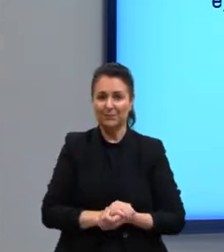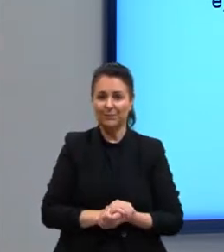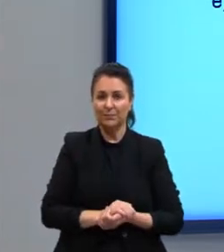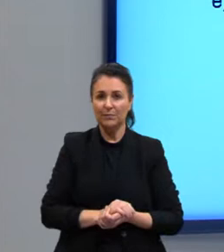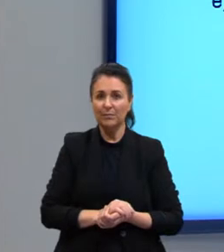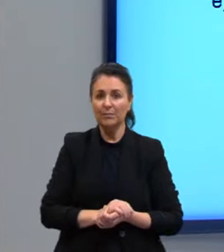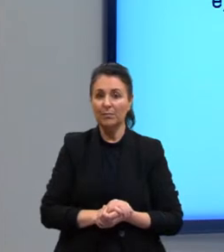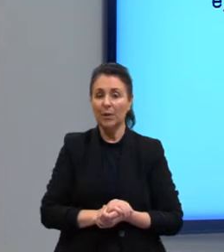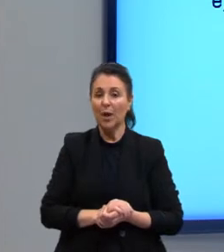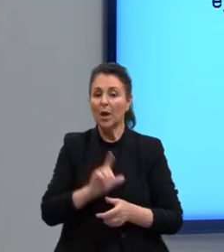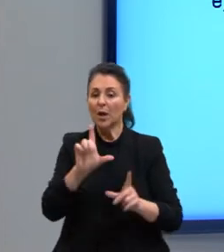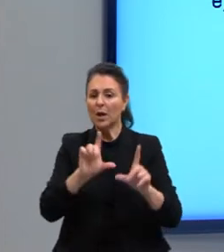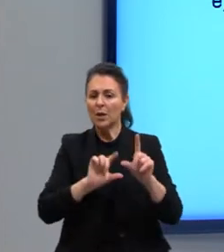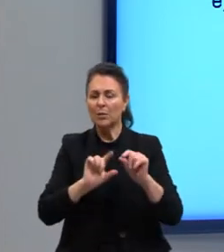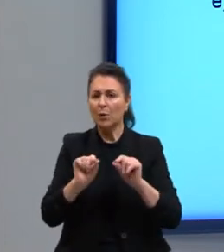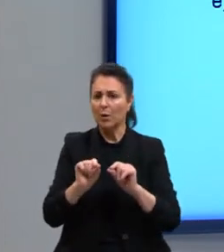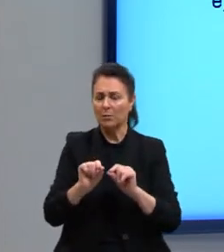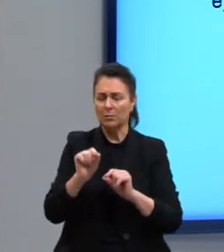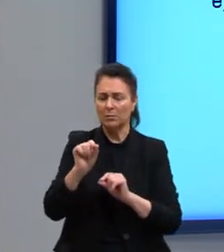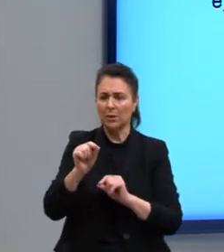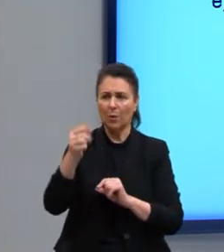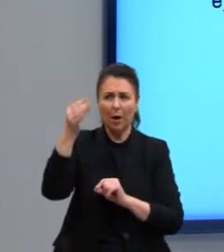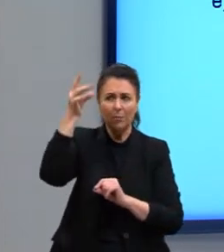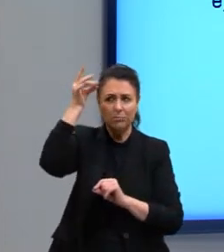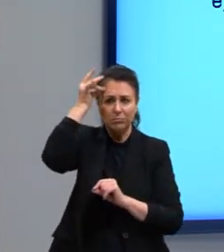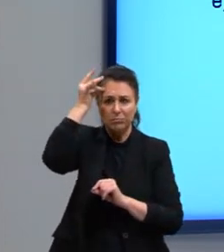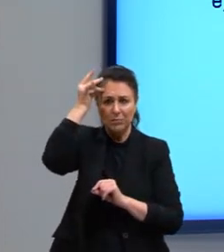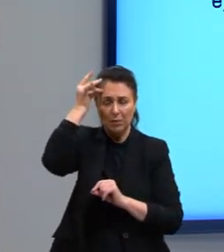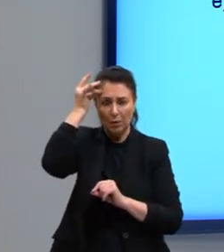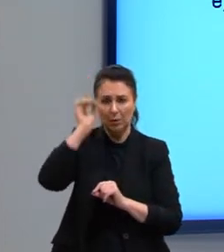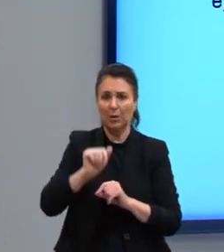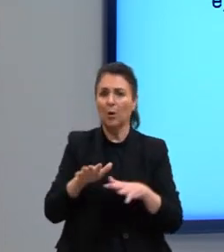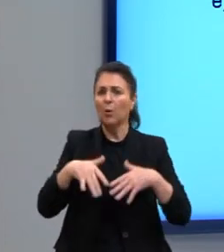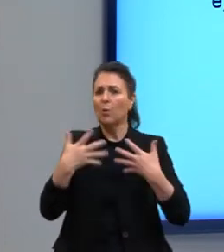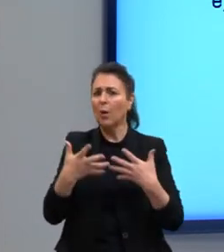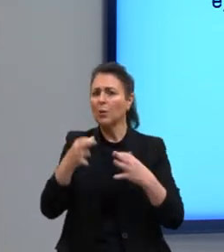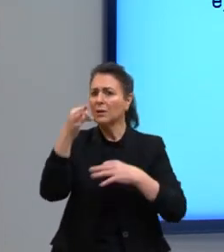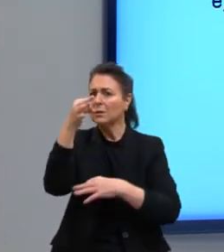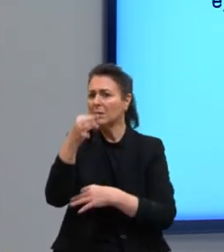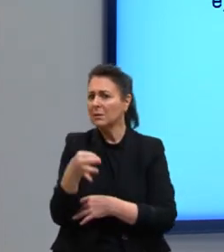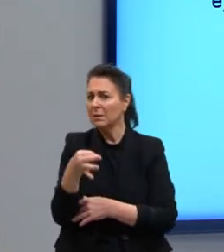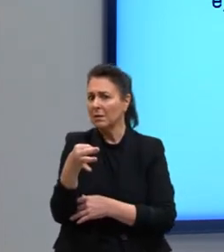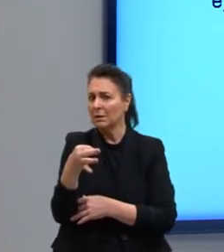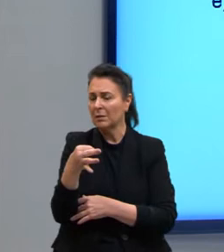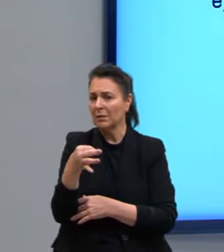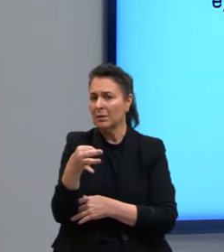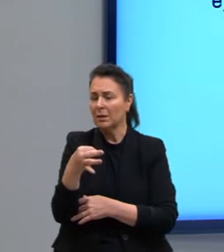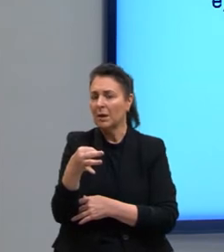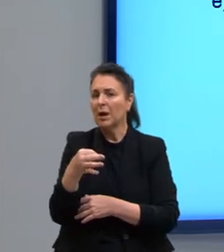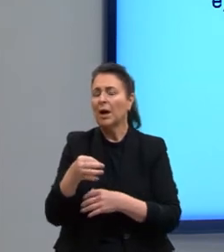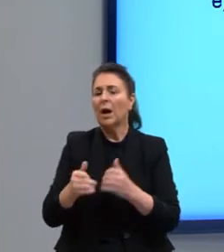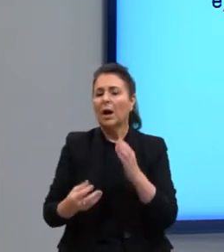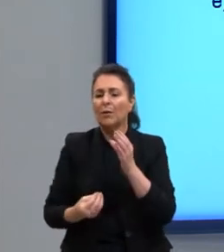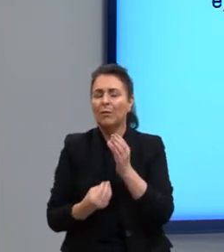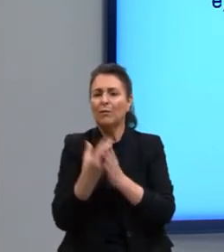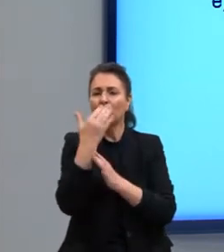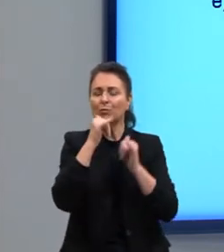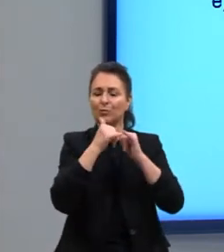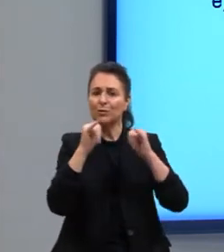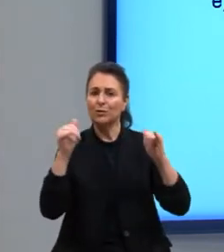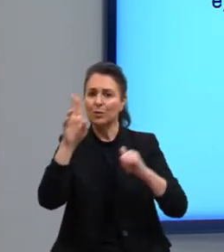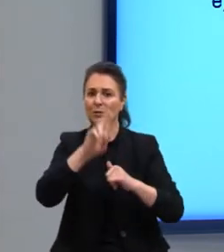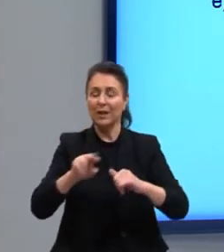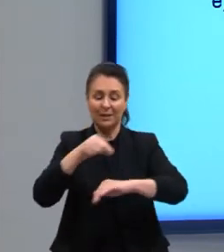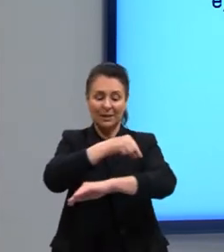Marque aí na sua cabeça, tá? A alternativa que você acha que indica corretamente a fonte de energia utilizada na